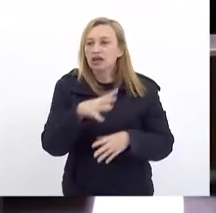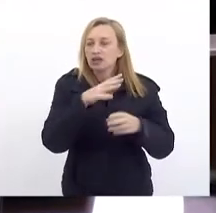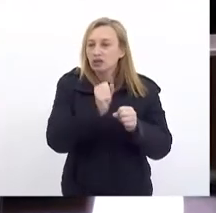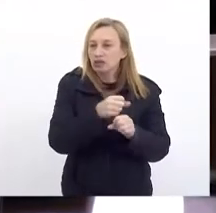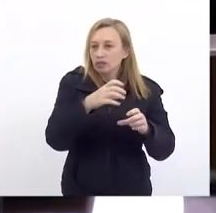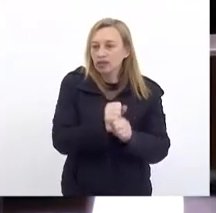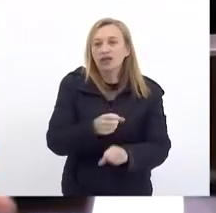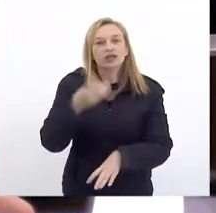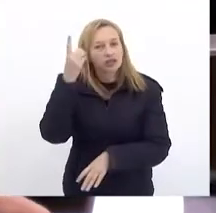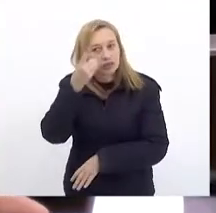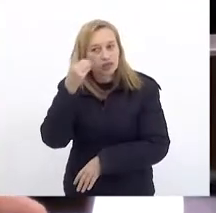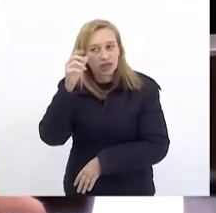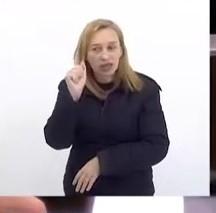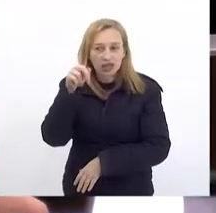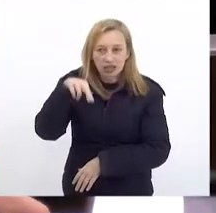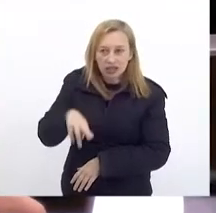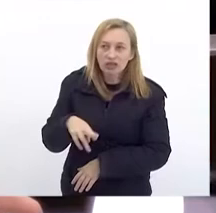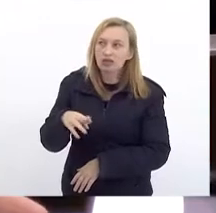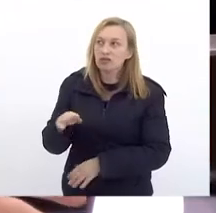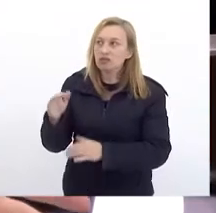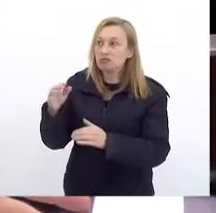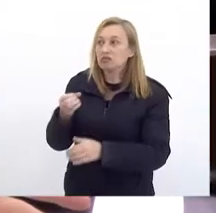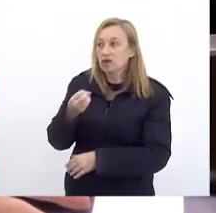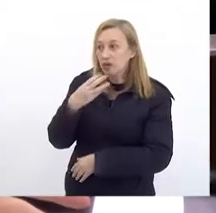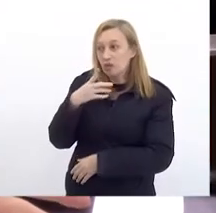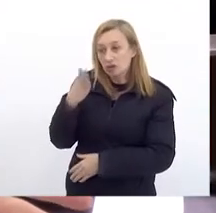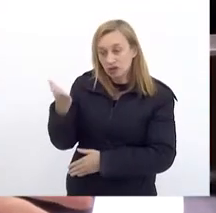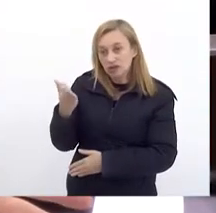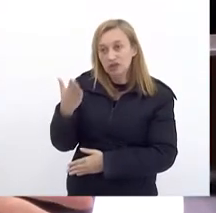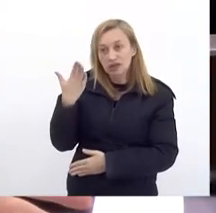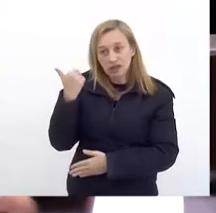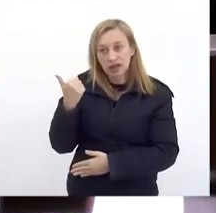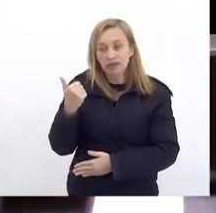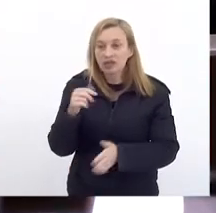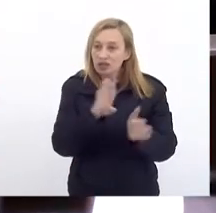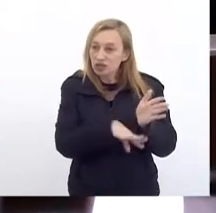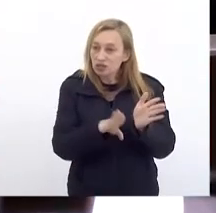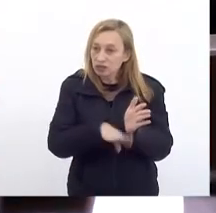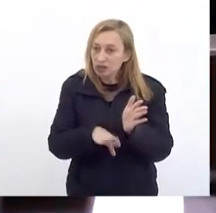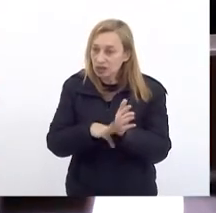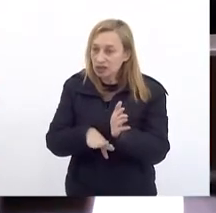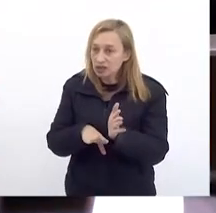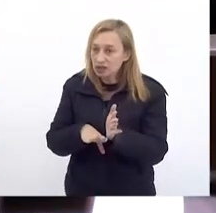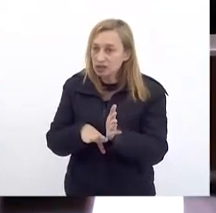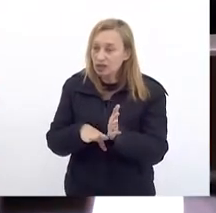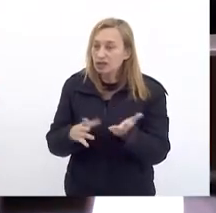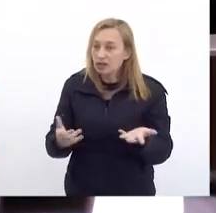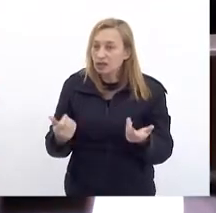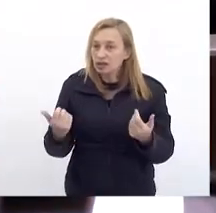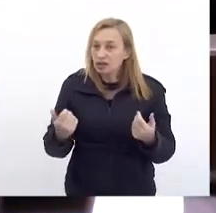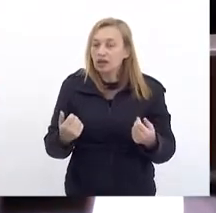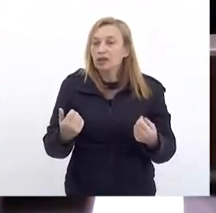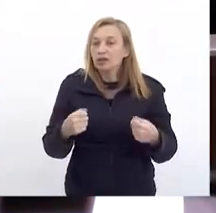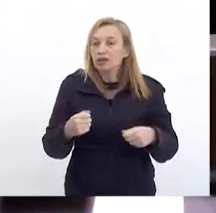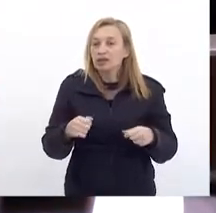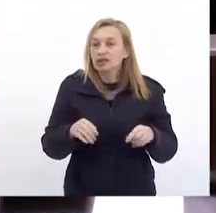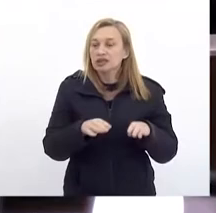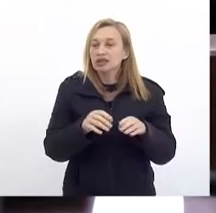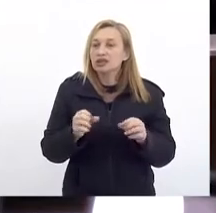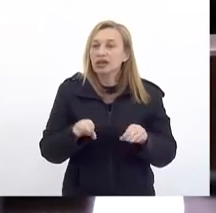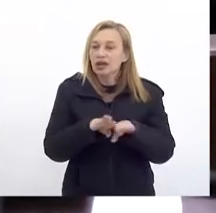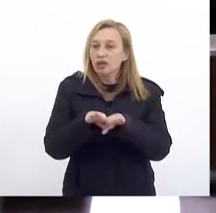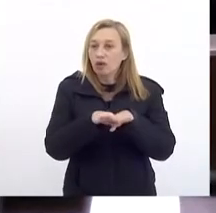nisso Que receita E despesa Tem que empatar E isso Durante cinco anos As